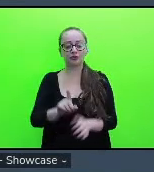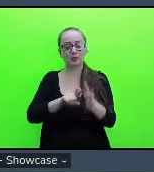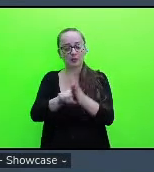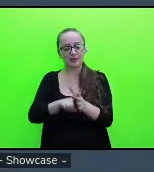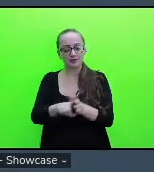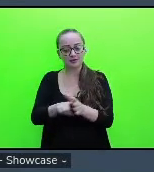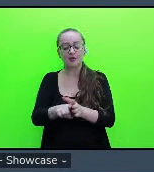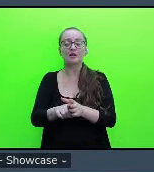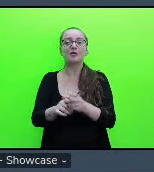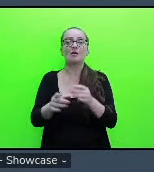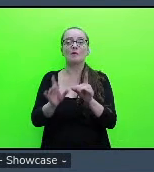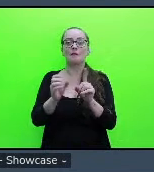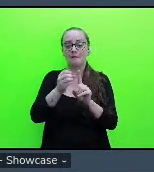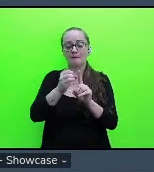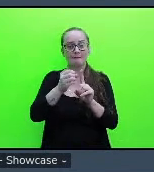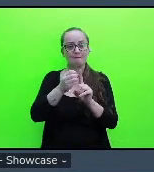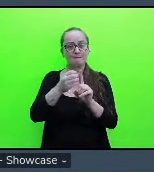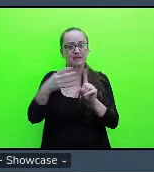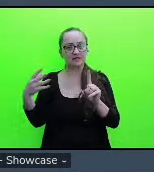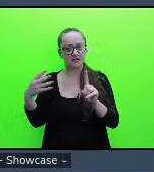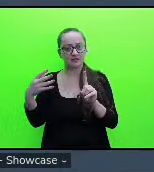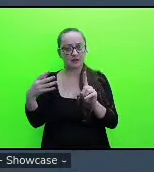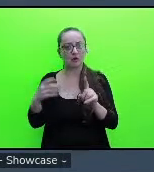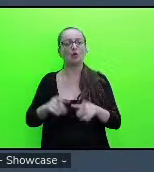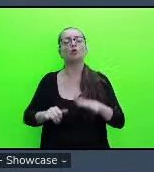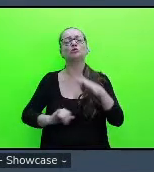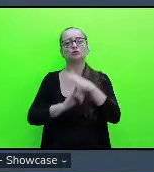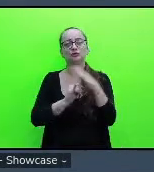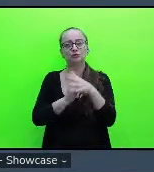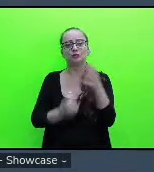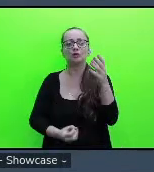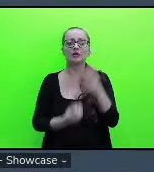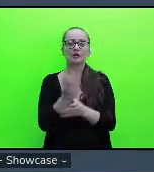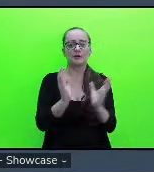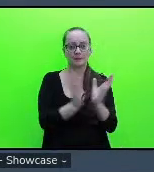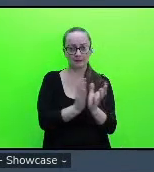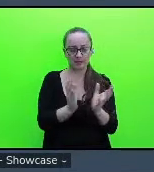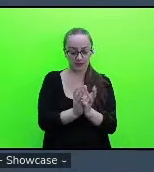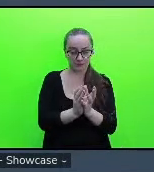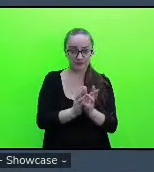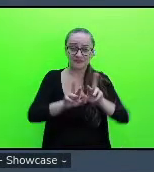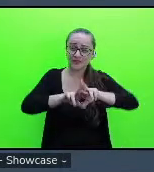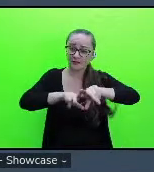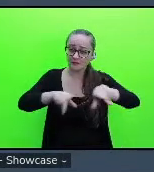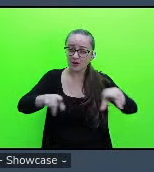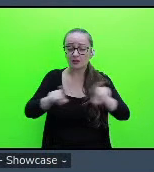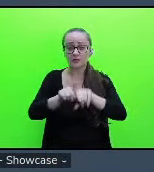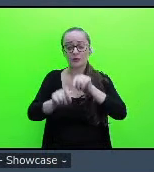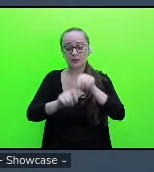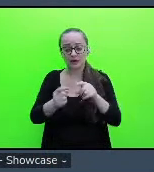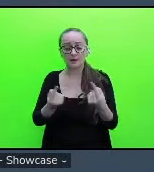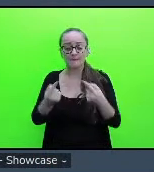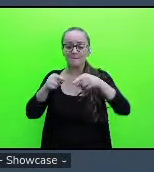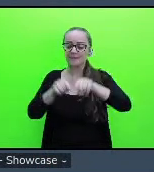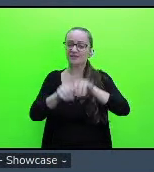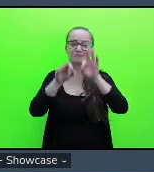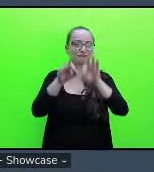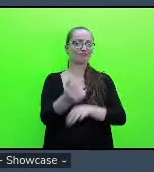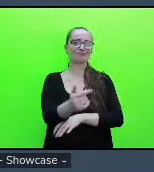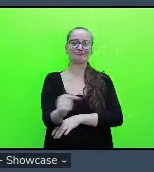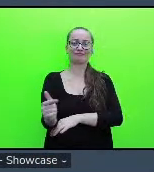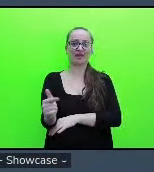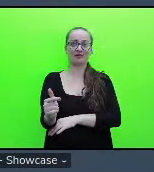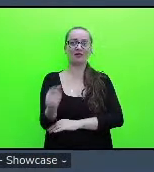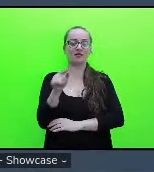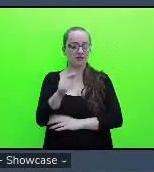instituto formador do grupo e que muitos também não tem parcerias formais que os